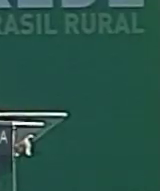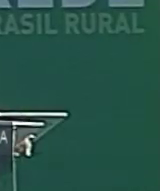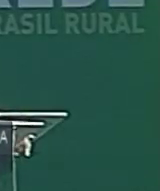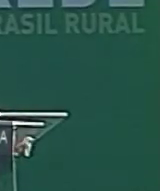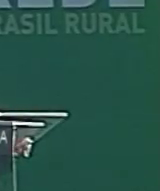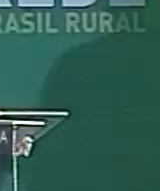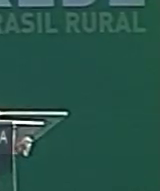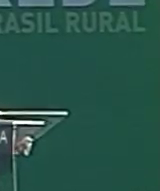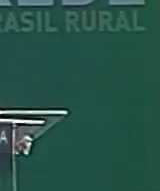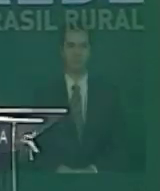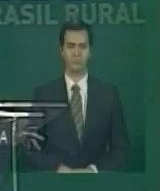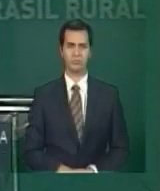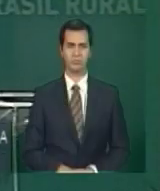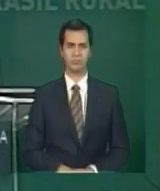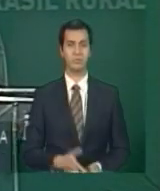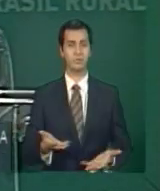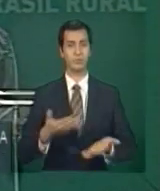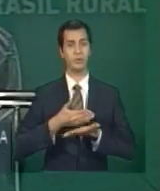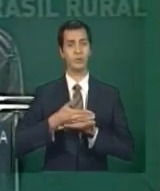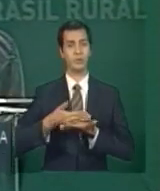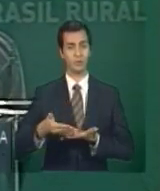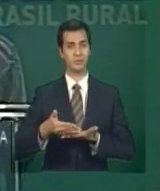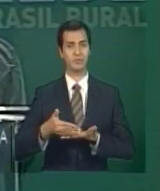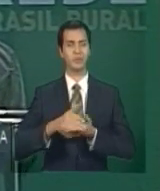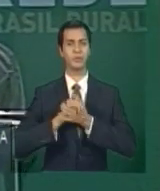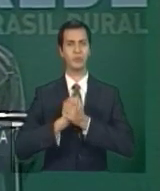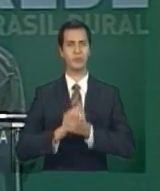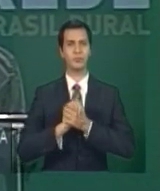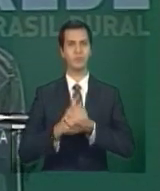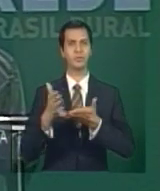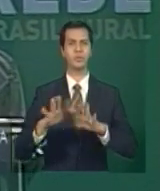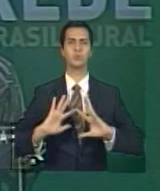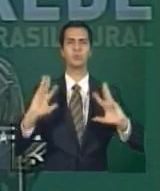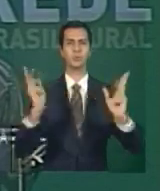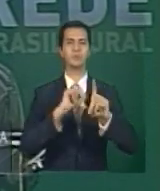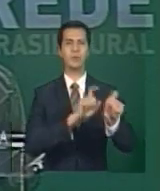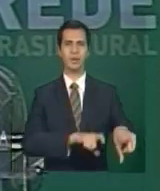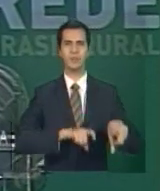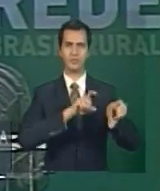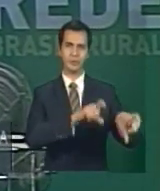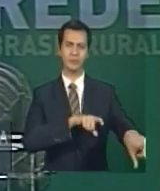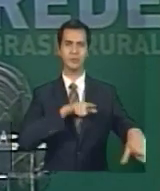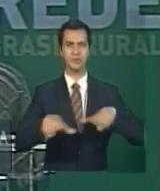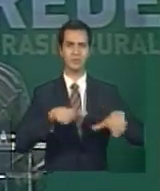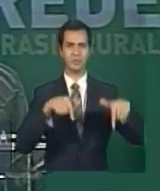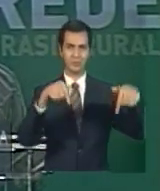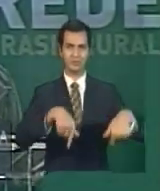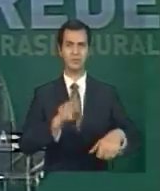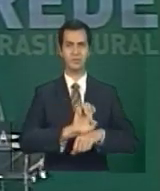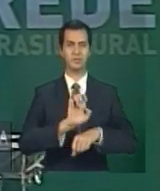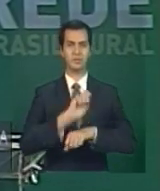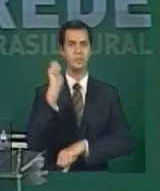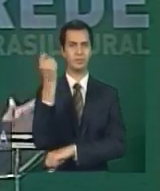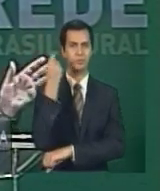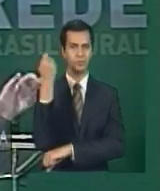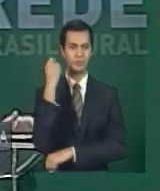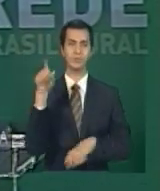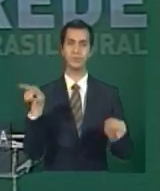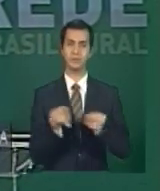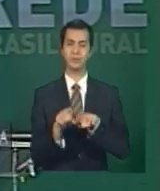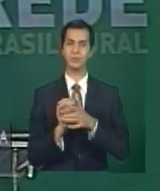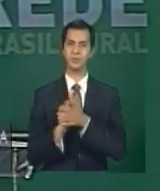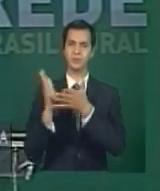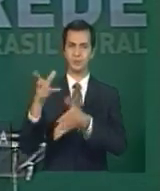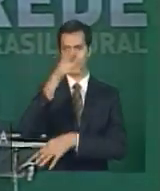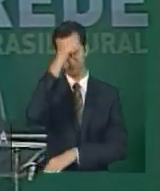Eu queria começar cumprimentando os agricultores familiares do Rio Grande do Sul, bem como os